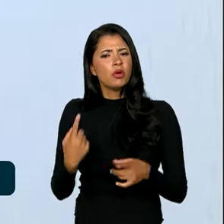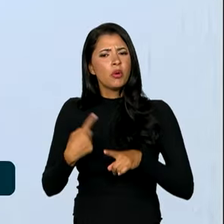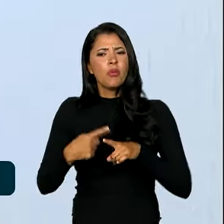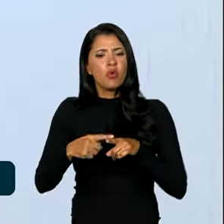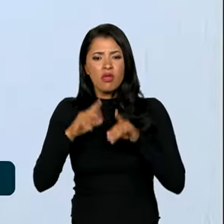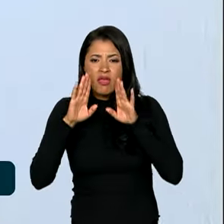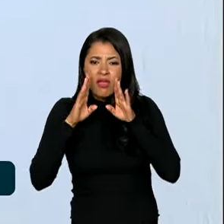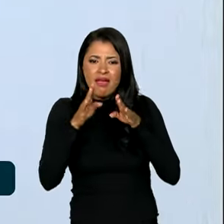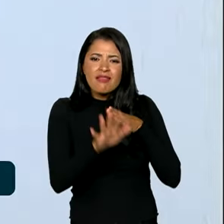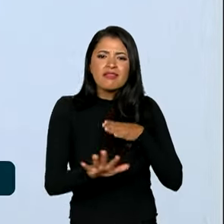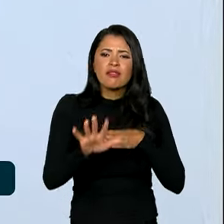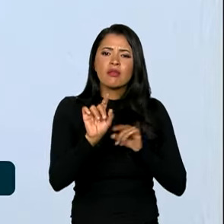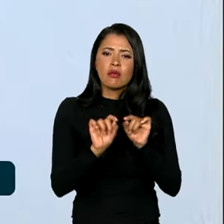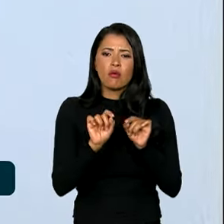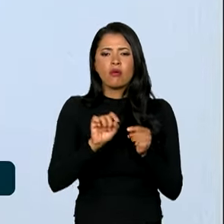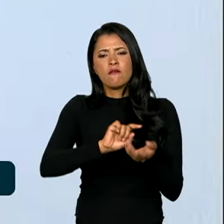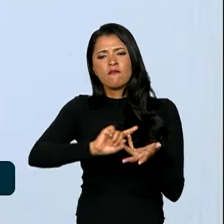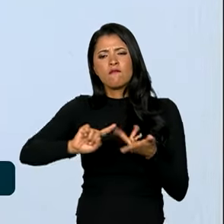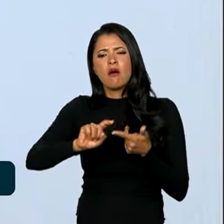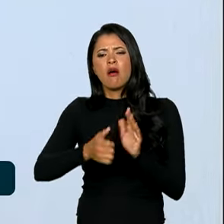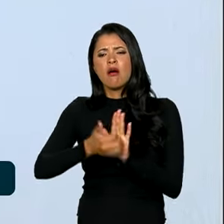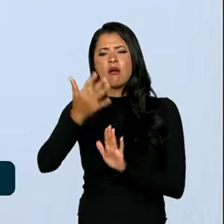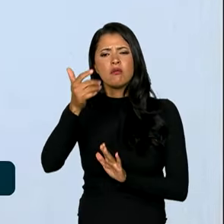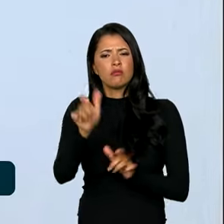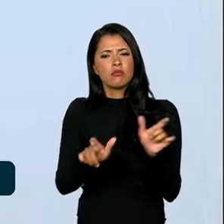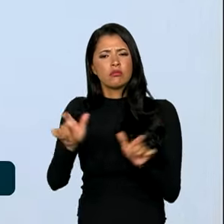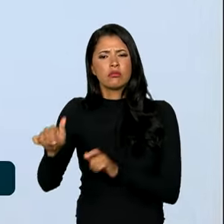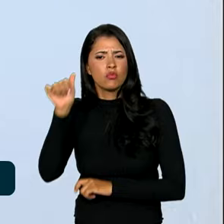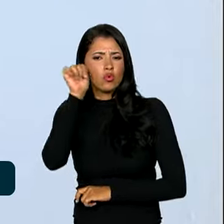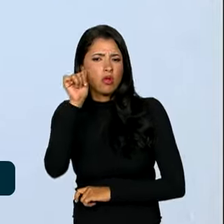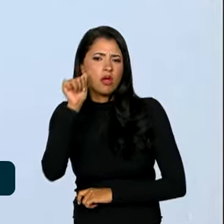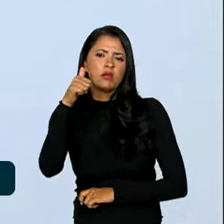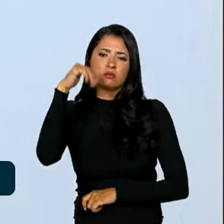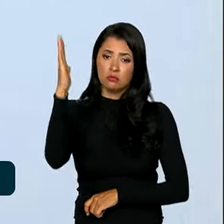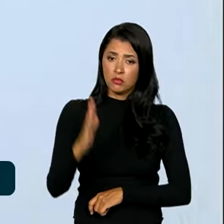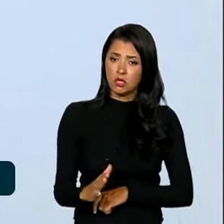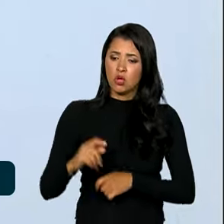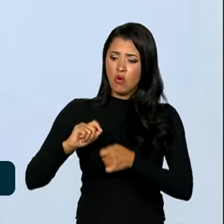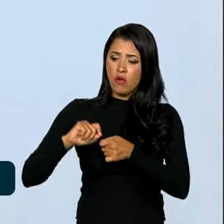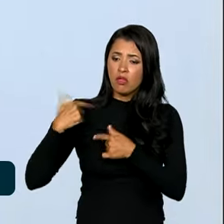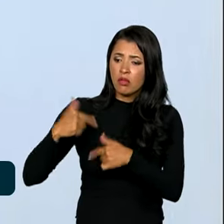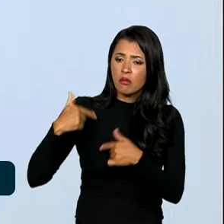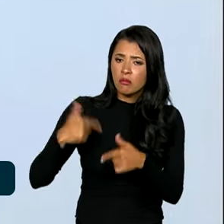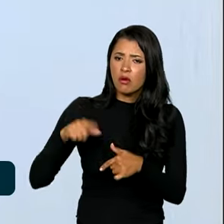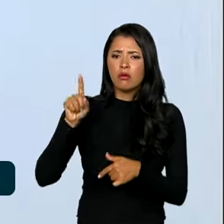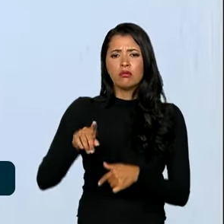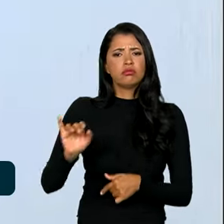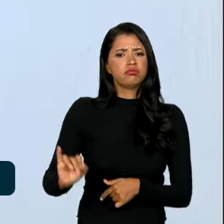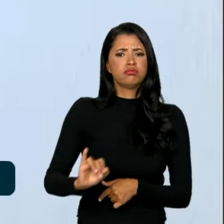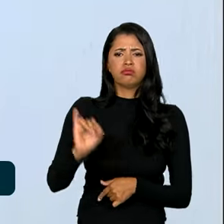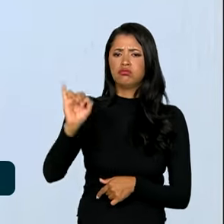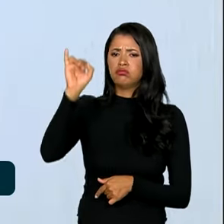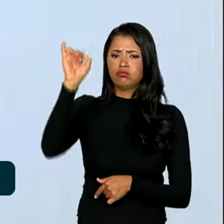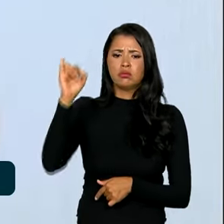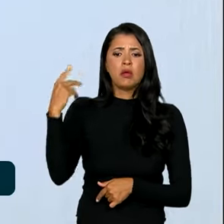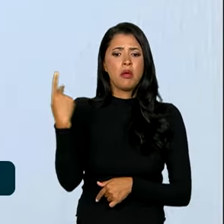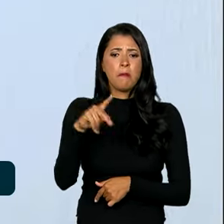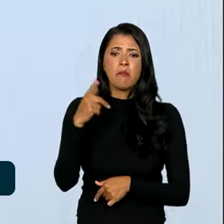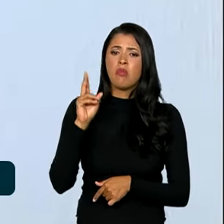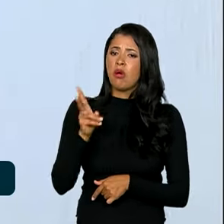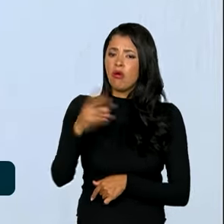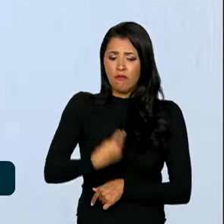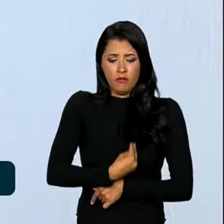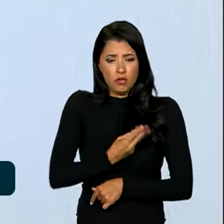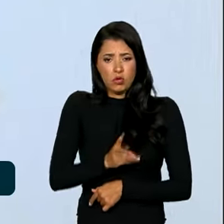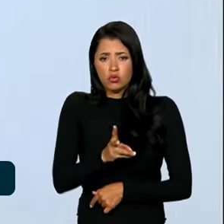ele é central? Porque milhões de mulheres no Brasil exercem um trabalho que é fundamental para a reprodução